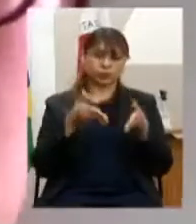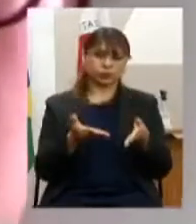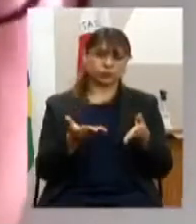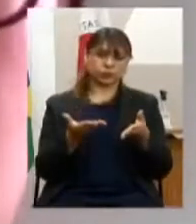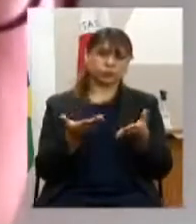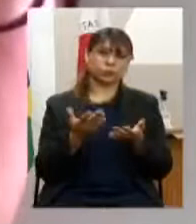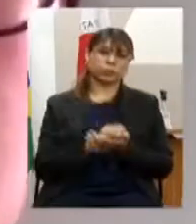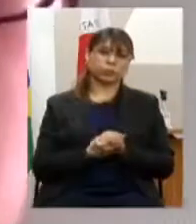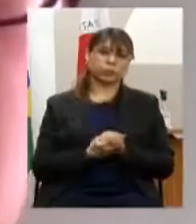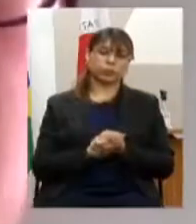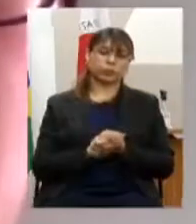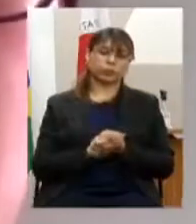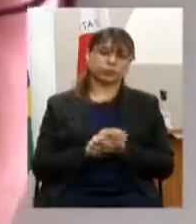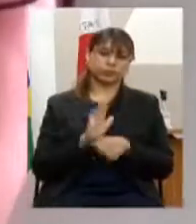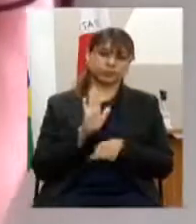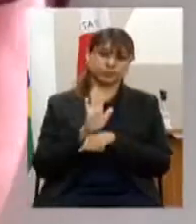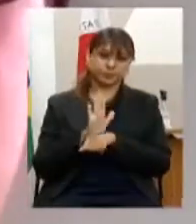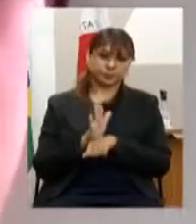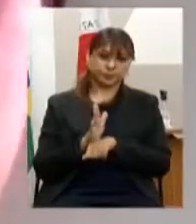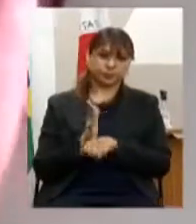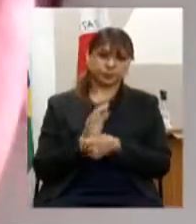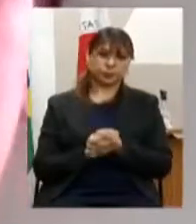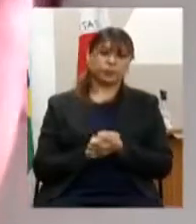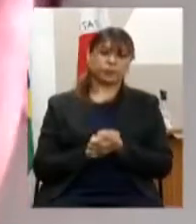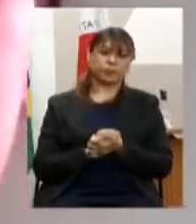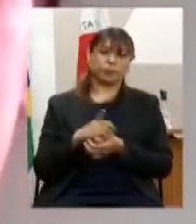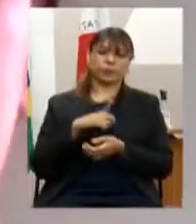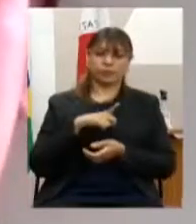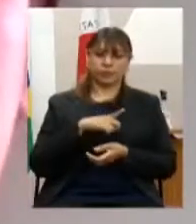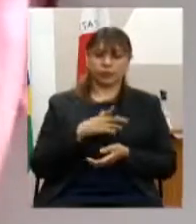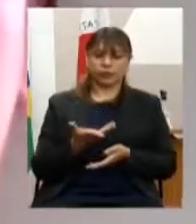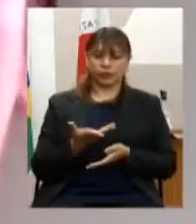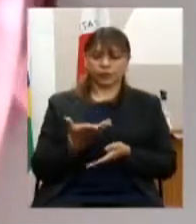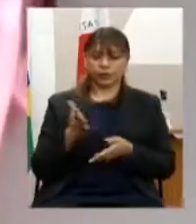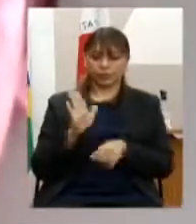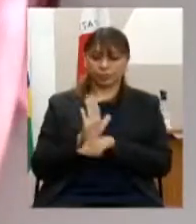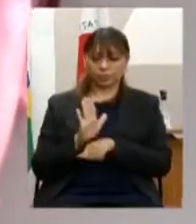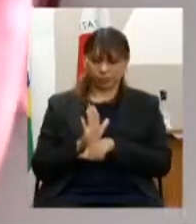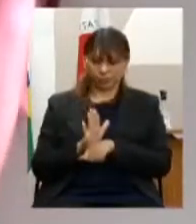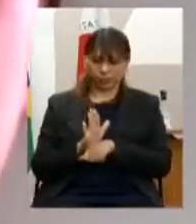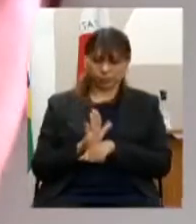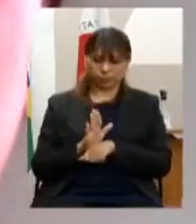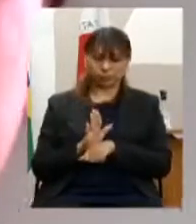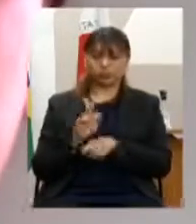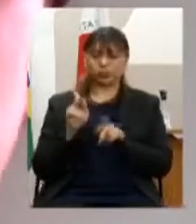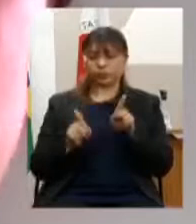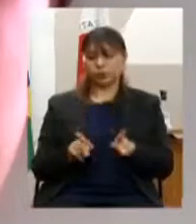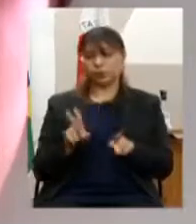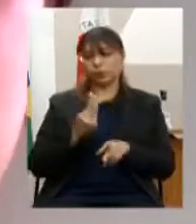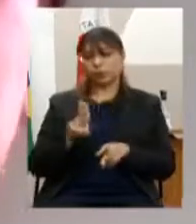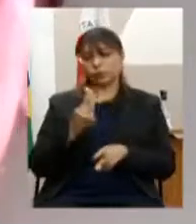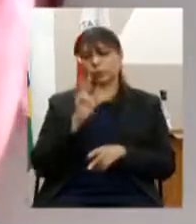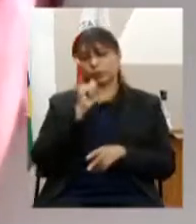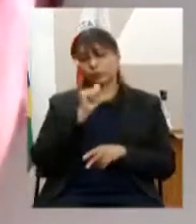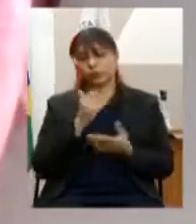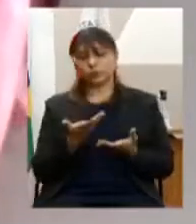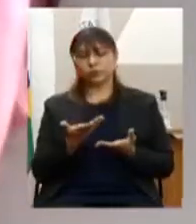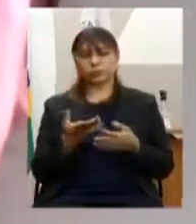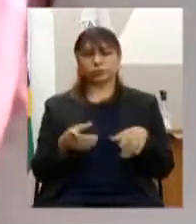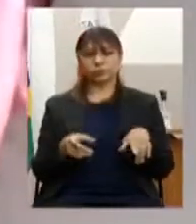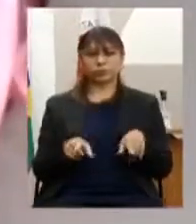fatores de proteção e articulação com a rede complementar de suporte social na atenção ao dependente químico não contemplando as comunidades